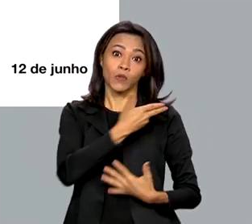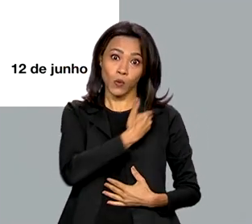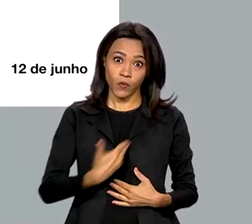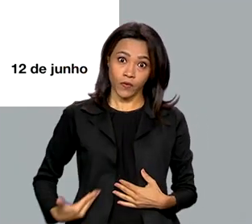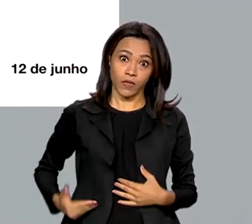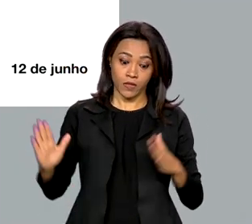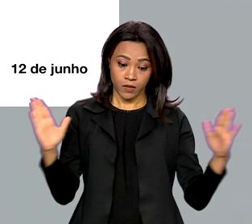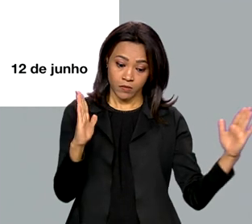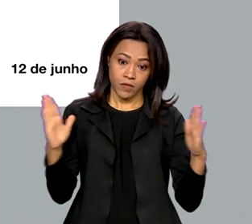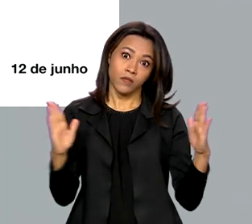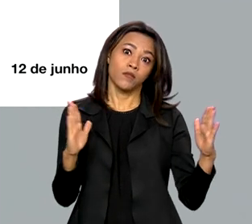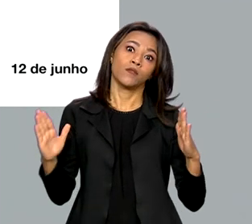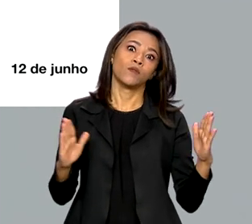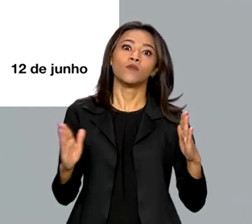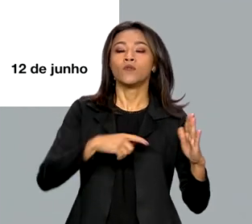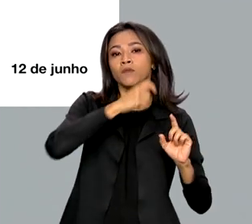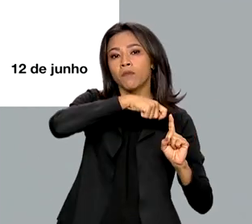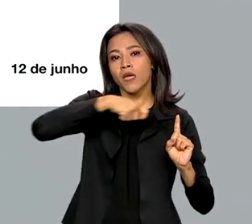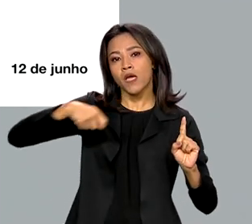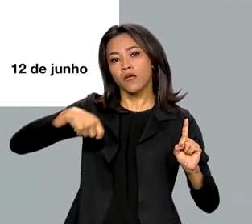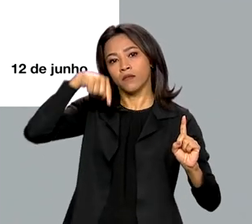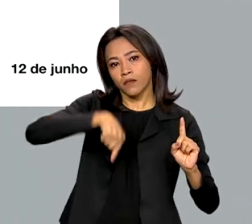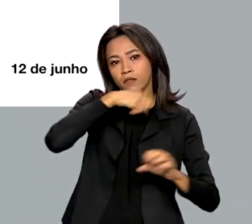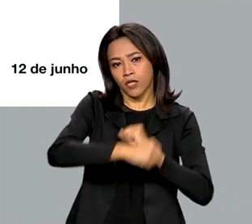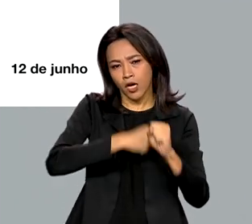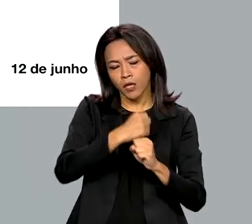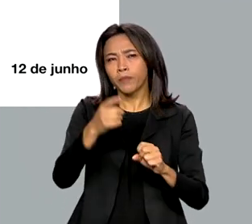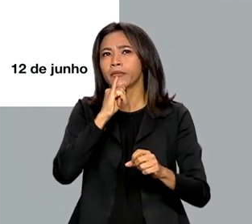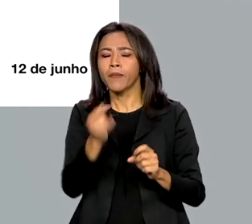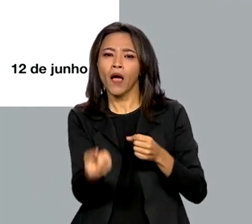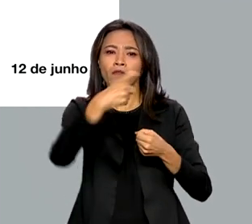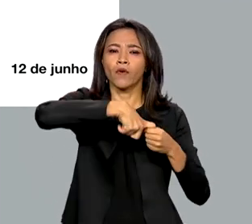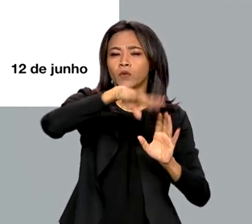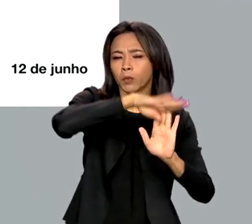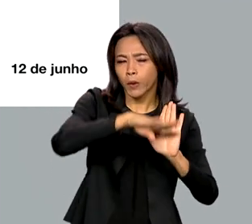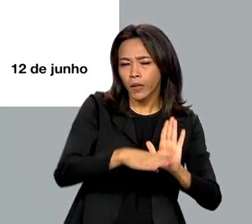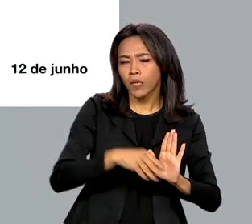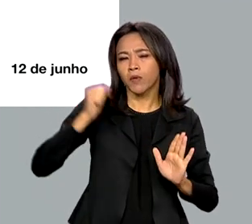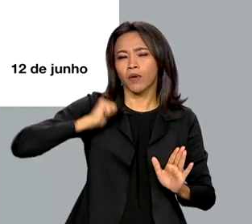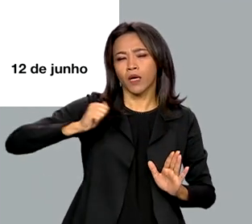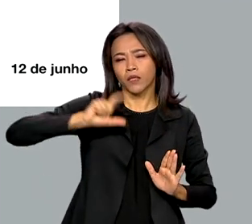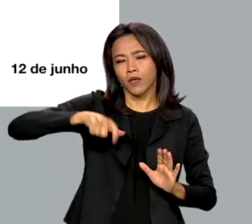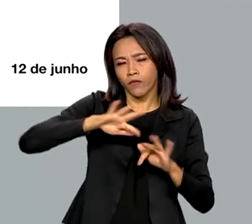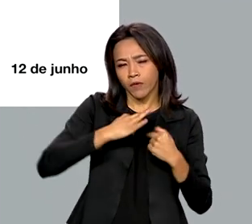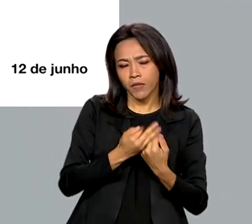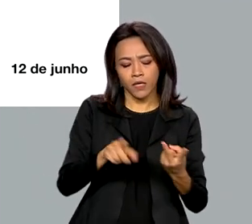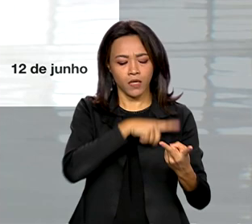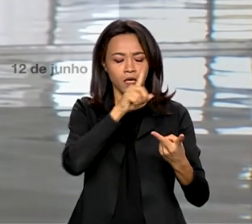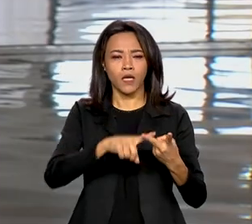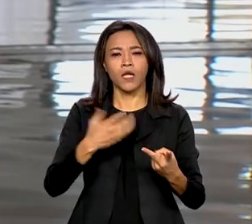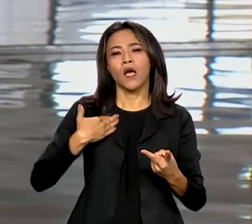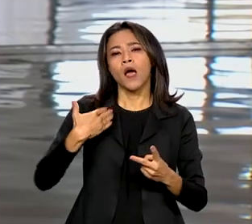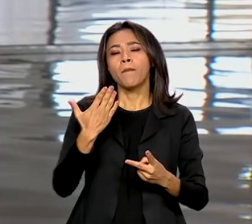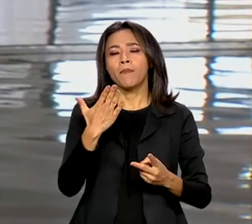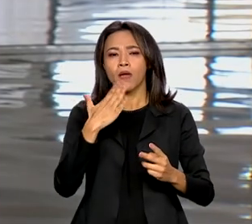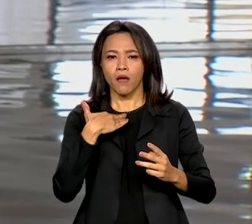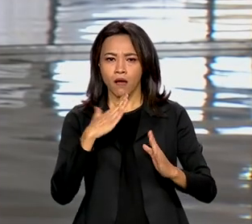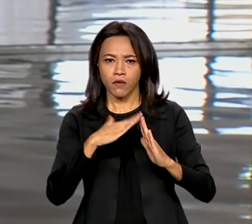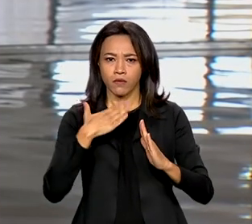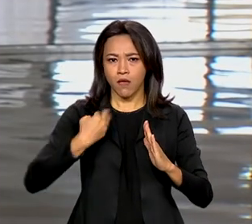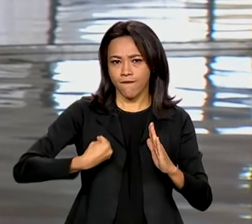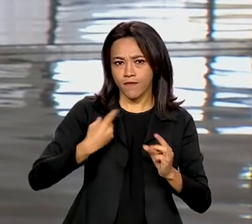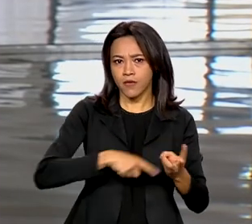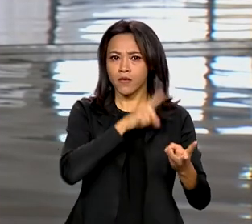ano, como, por exemplo, a retomada dos programas sociais, como o Bolsa Família, o Minha Casa Minha Vida, o Mais Médicos, o